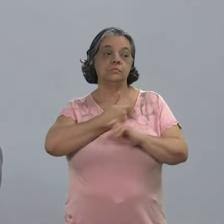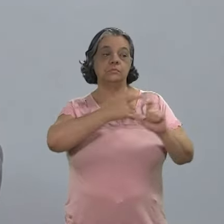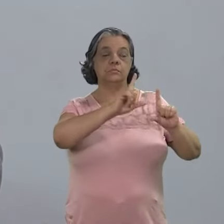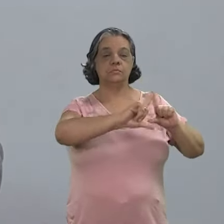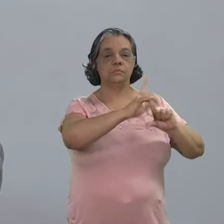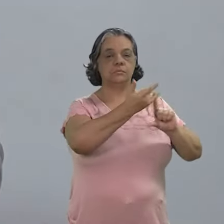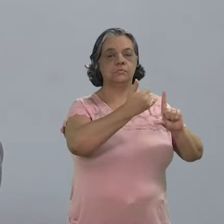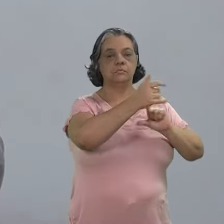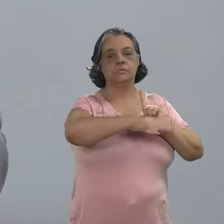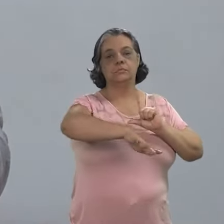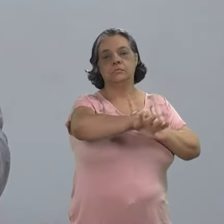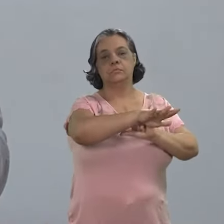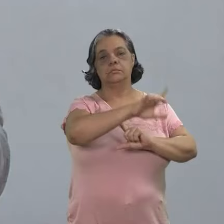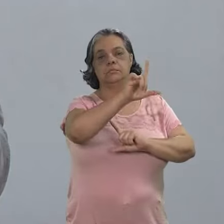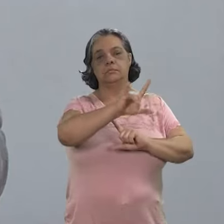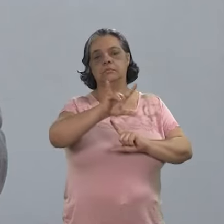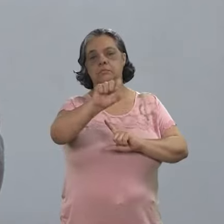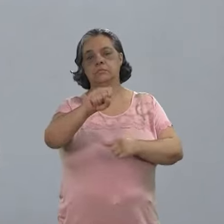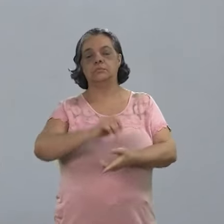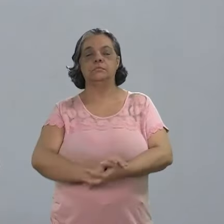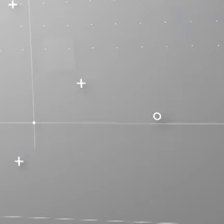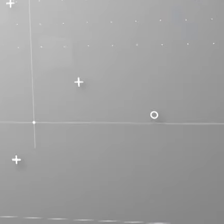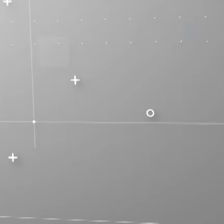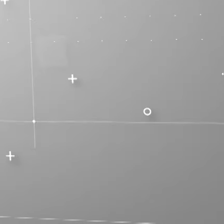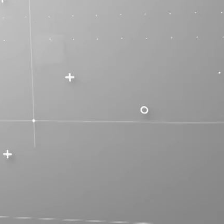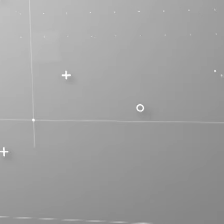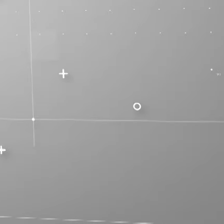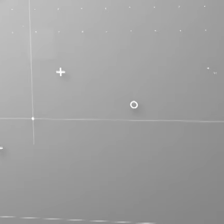ruas. É hora do quadro Fala Povo, com Luiz Lima.